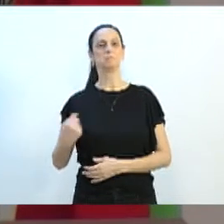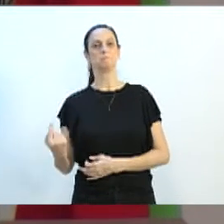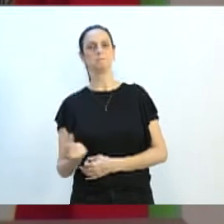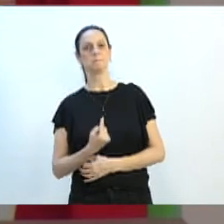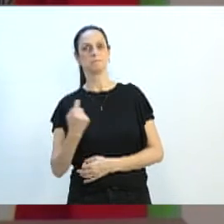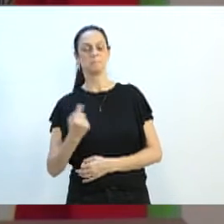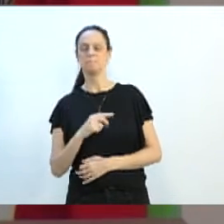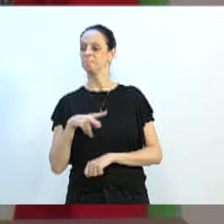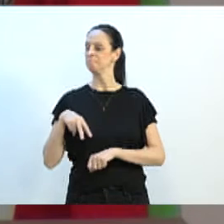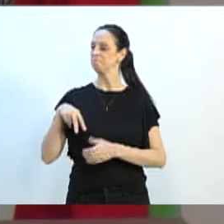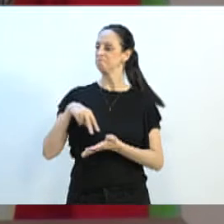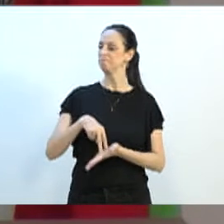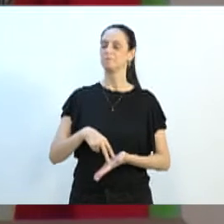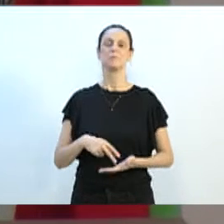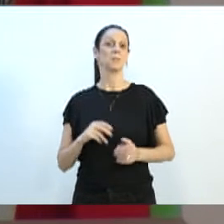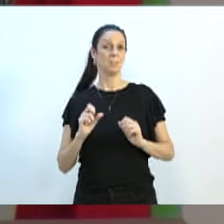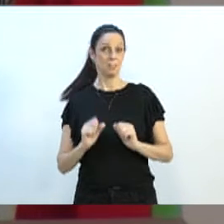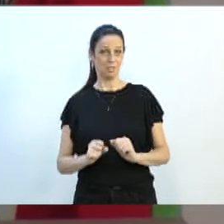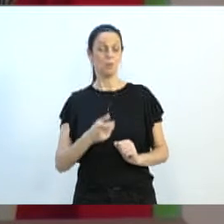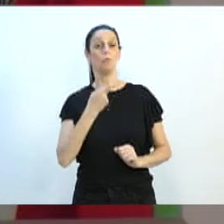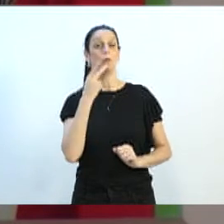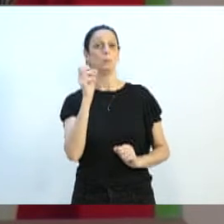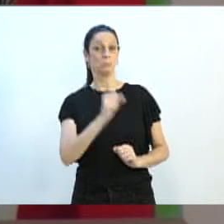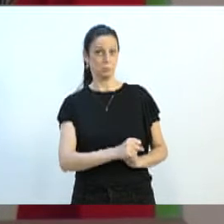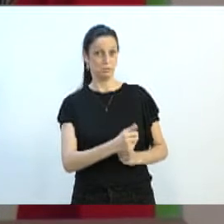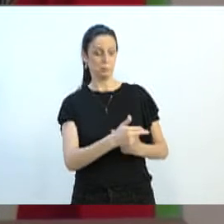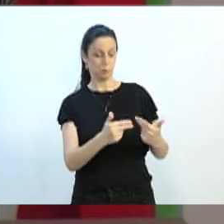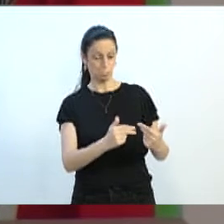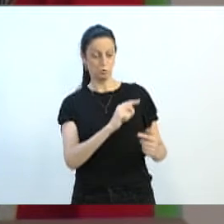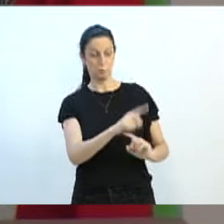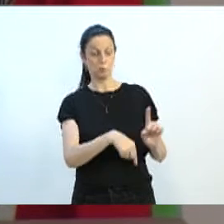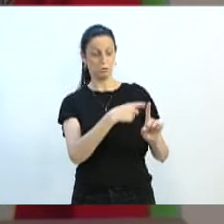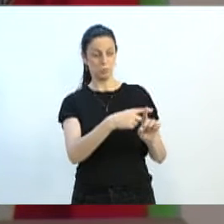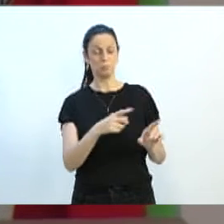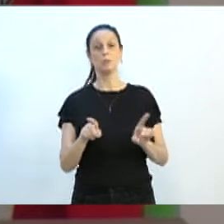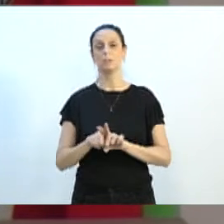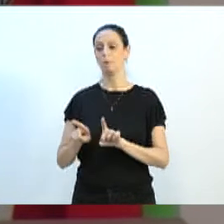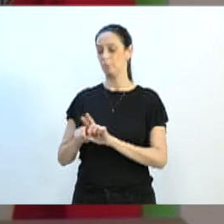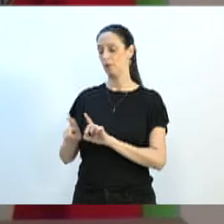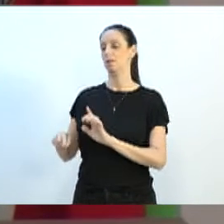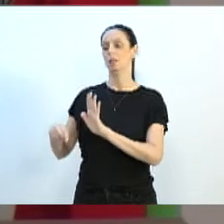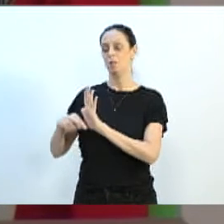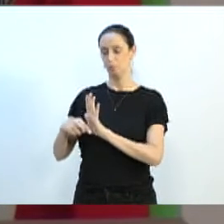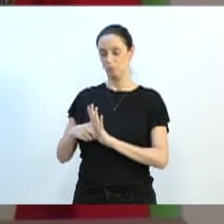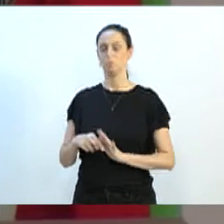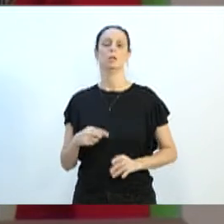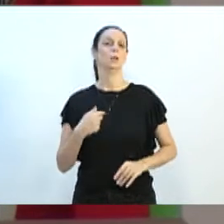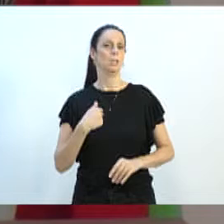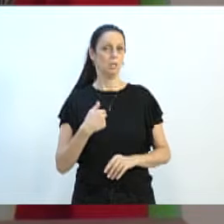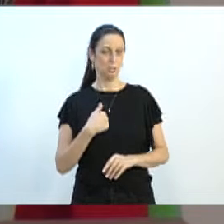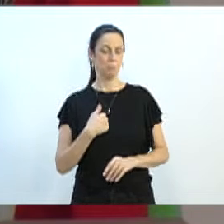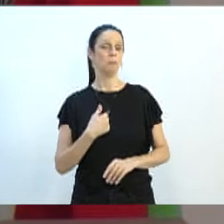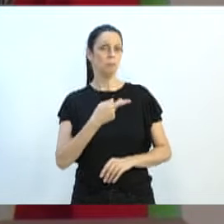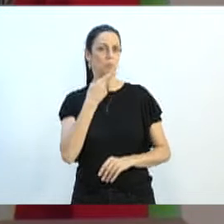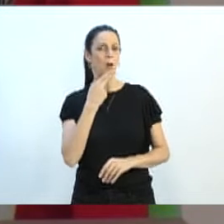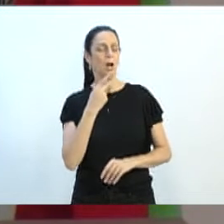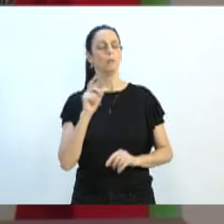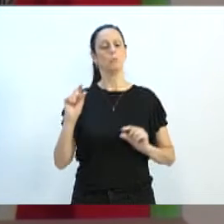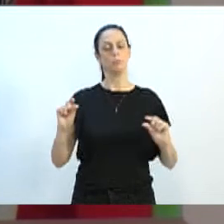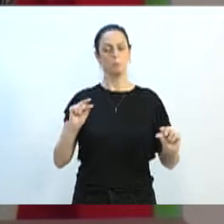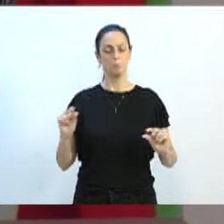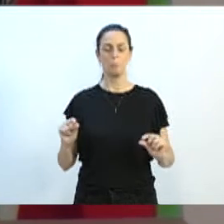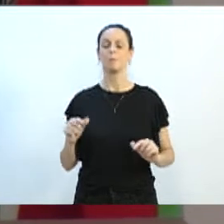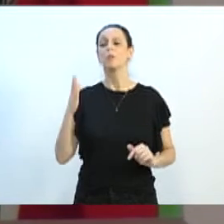tem que ser melhorado, mas também poder reconhecer os pontos de avanço. E a gente tem umas imagens aqui. Sei que não fui o único vereador, vários que